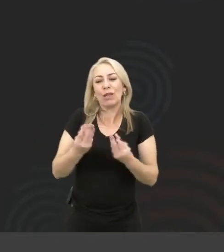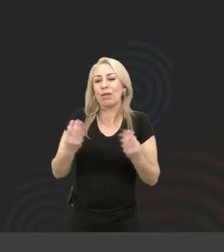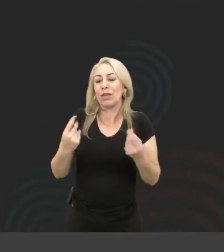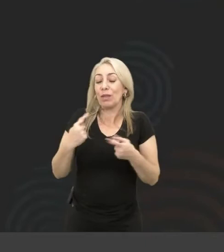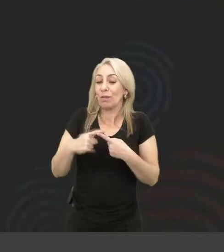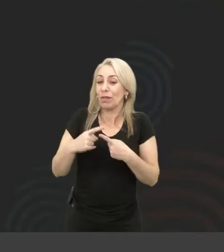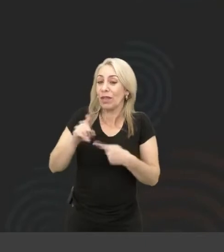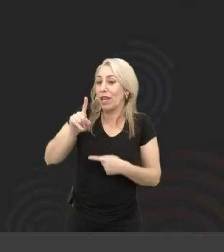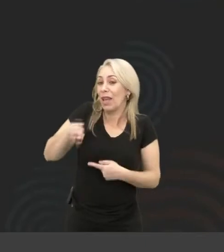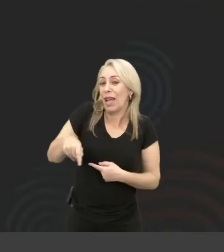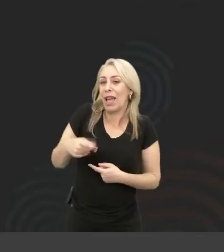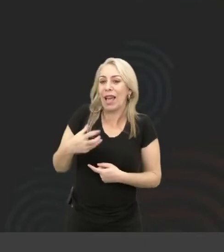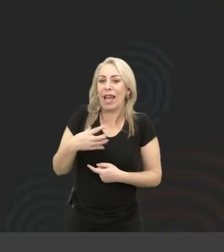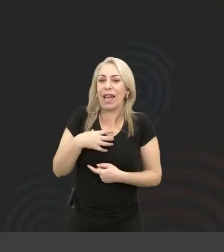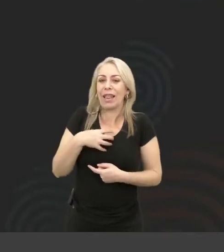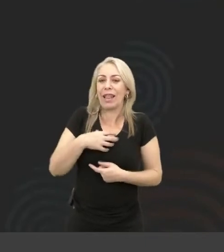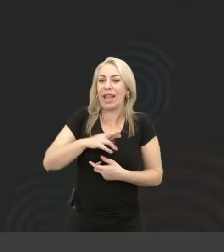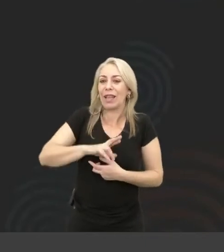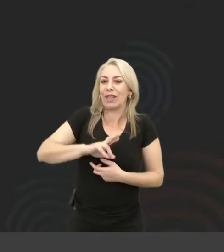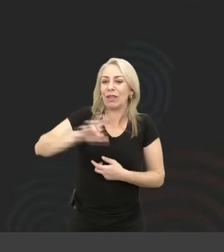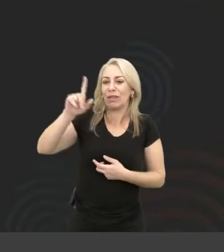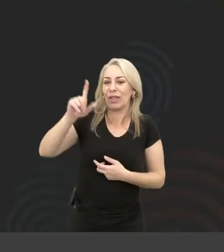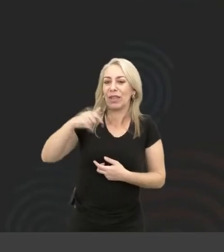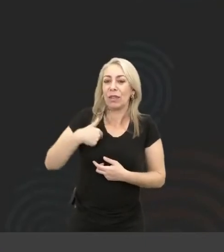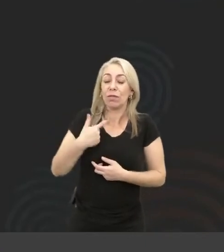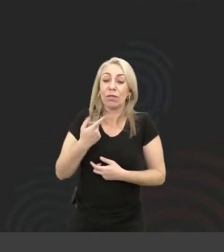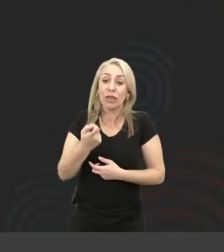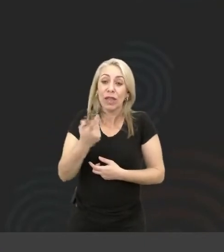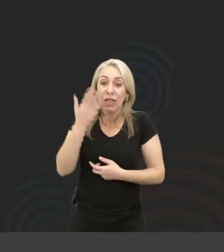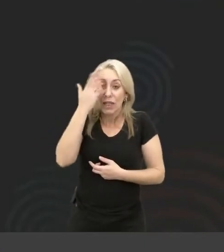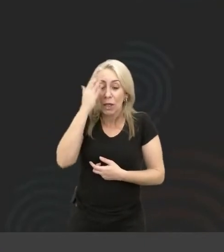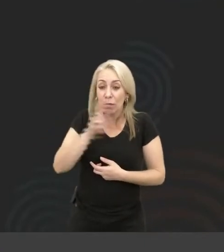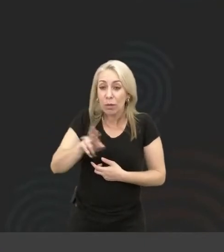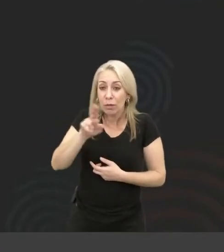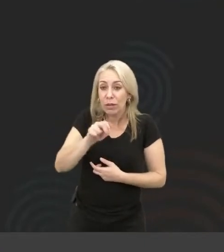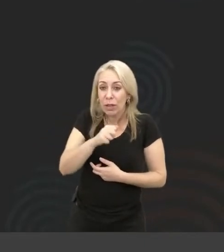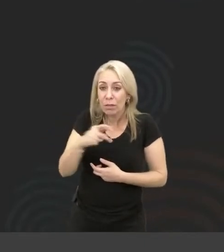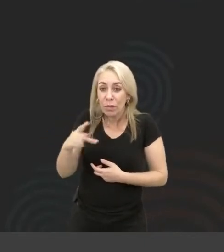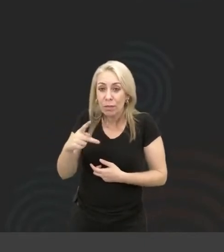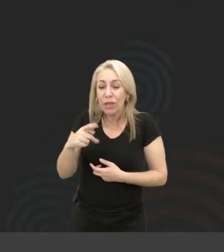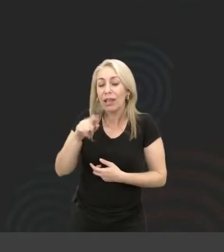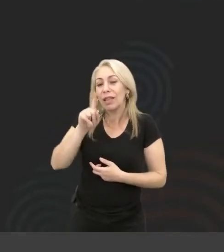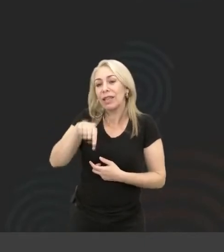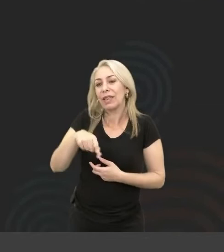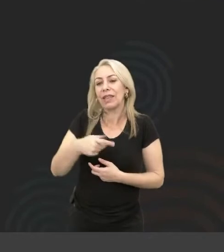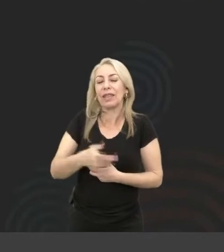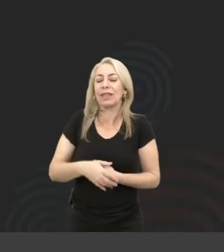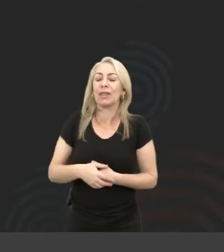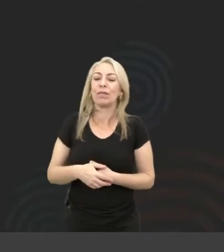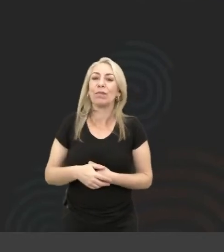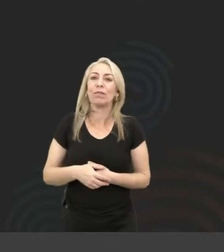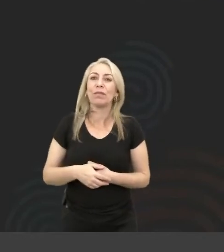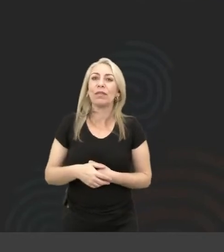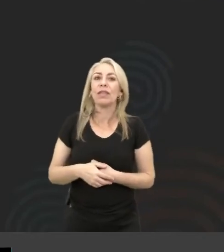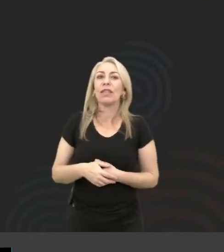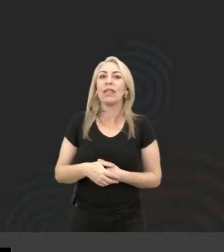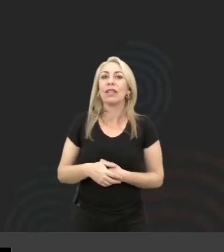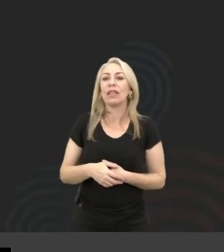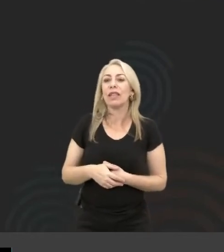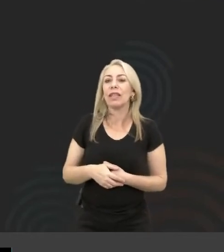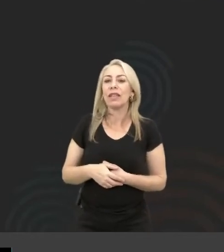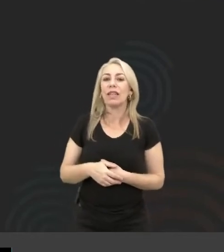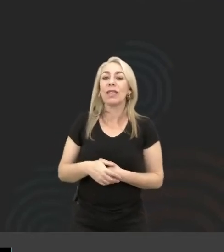porque há uma grande diferença entre você saber usar um aplicativo e você, de repente,